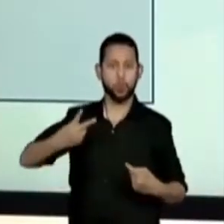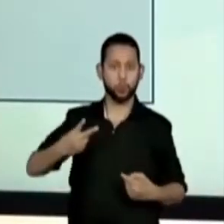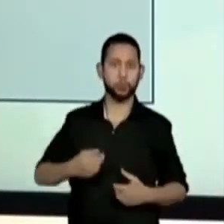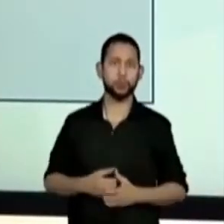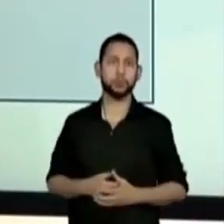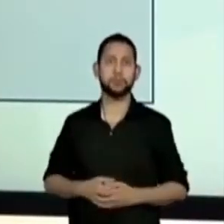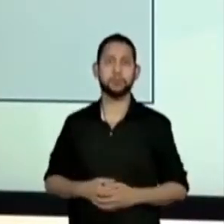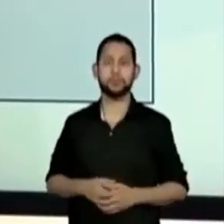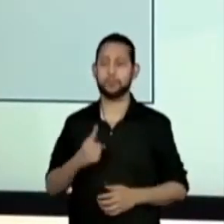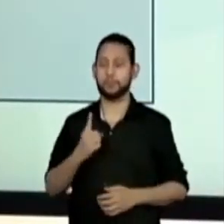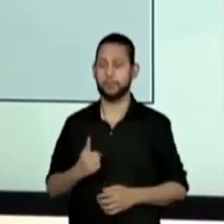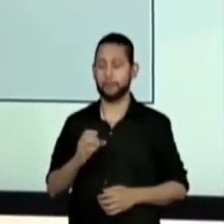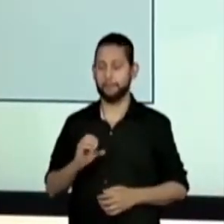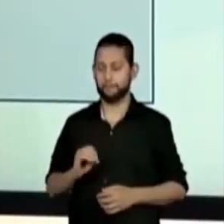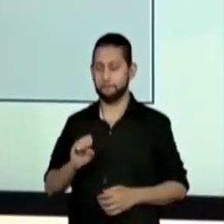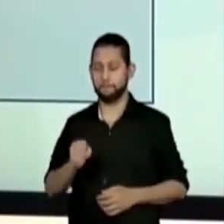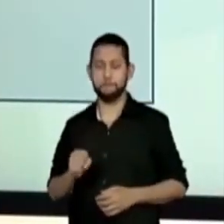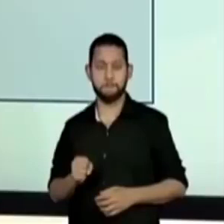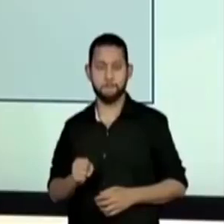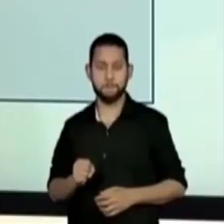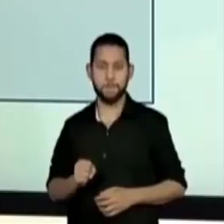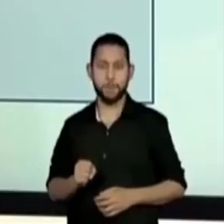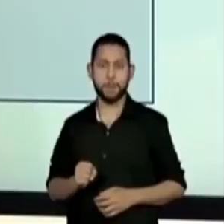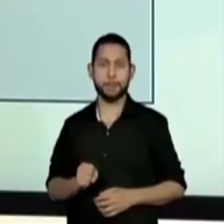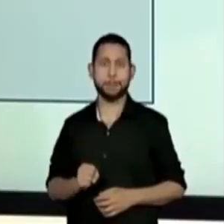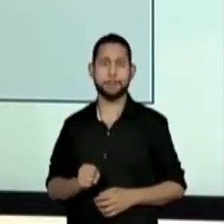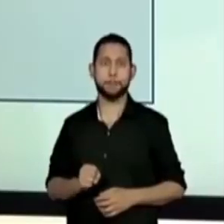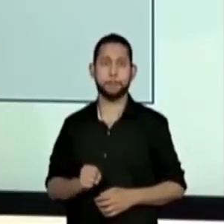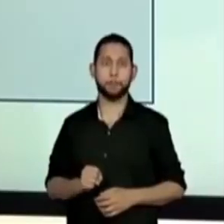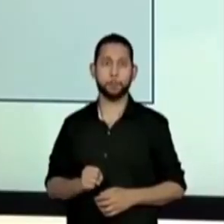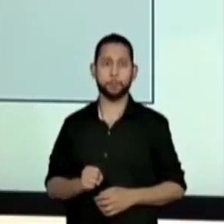de cento e oito.